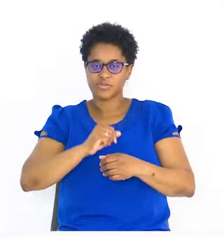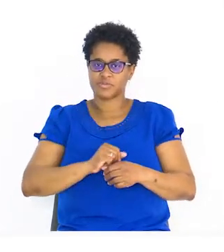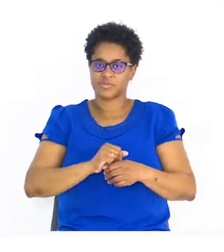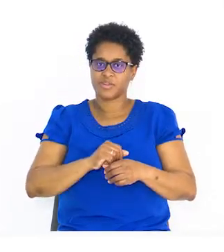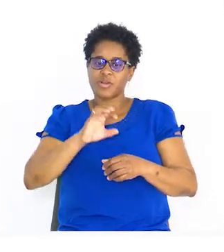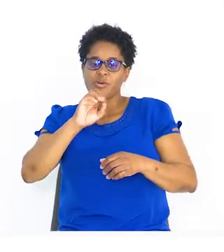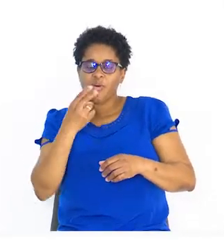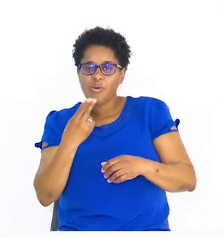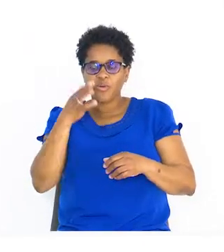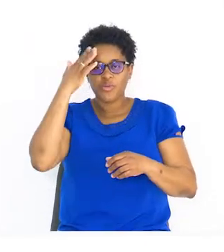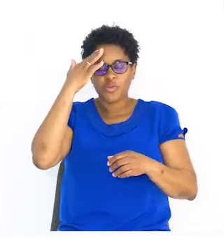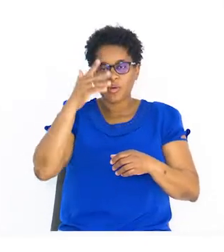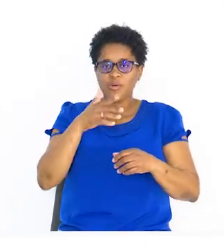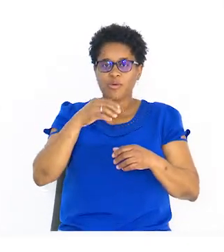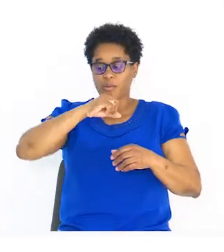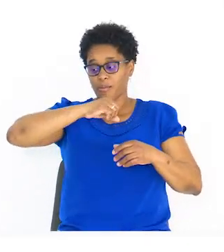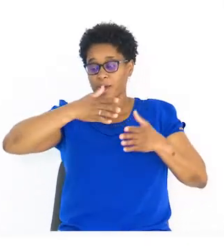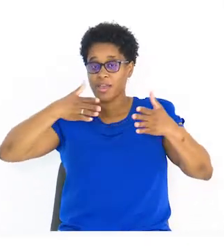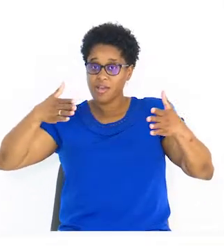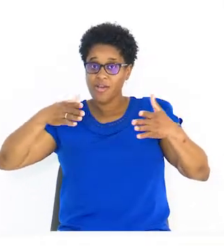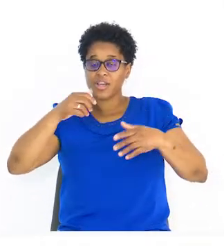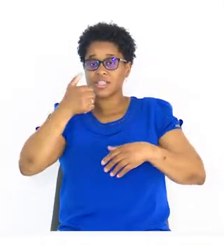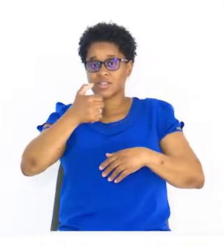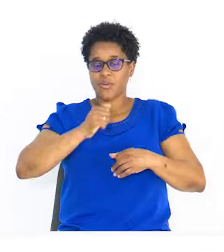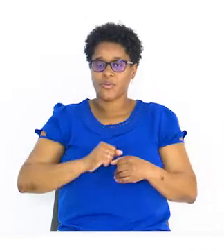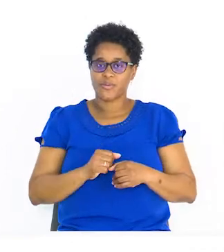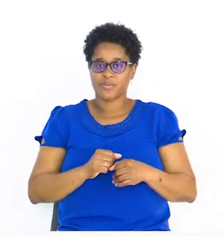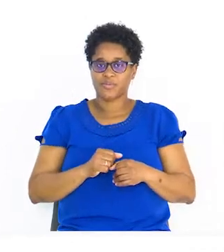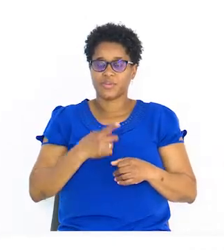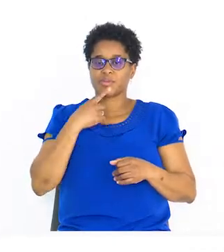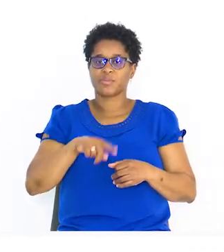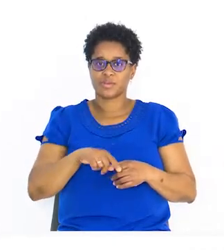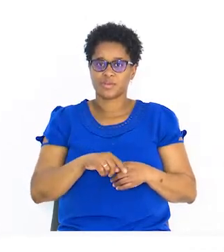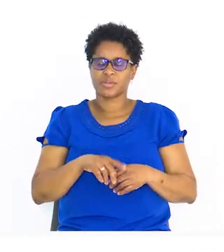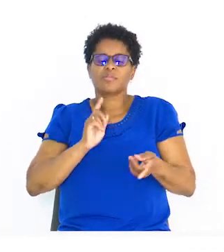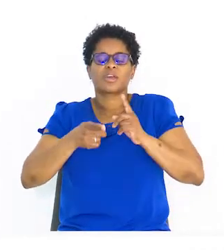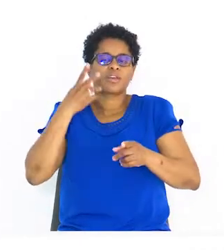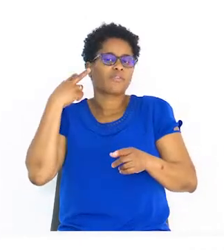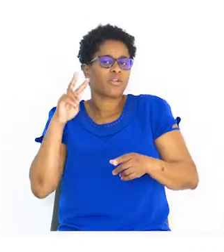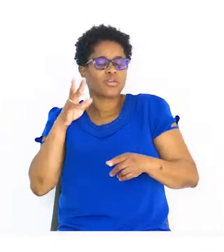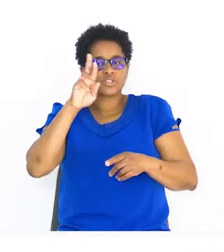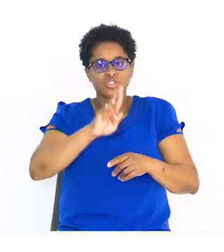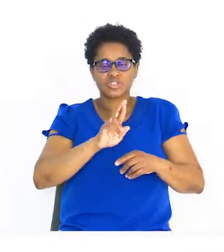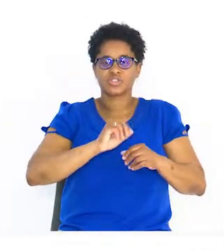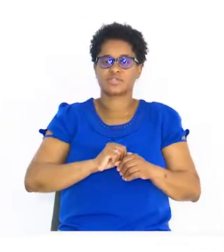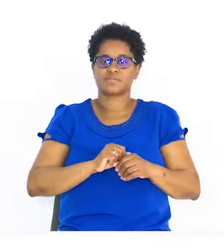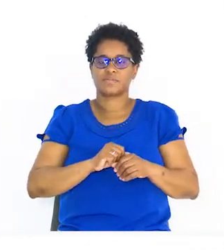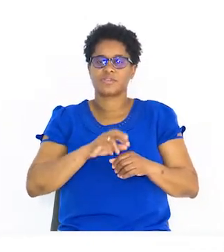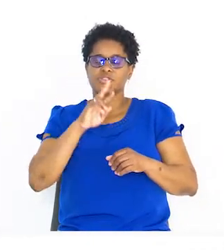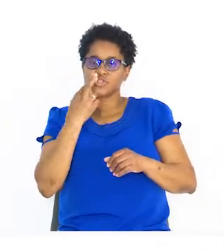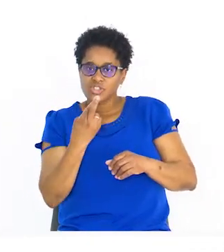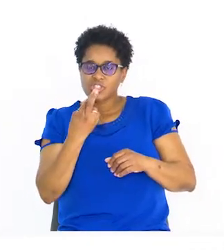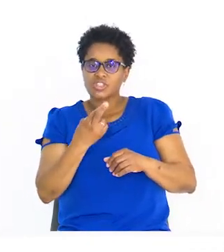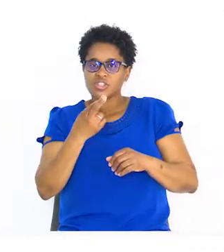ou números maiores do que 5? Repito. Para que valores de x a